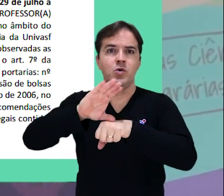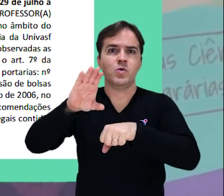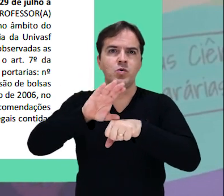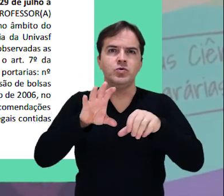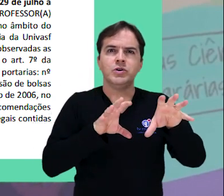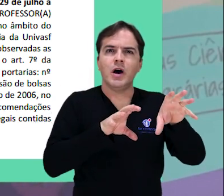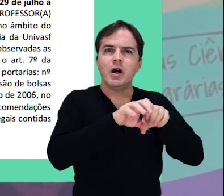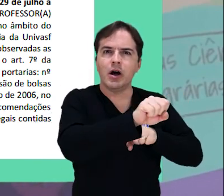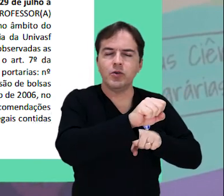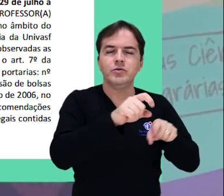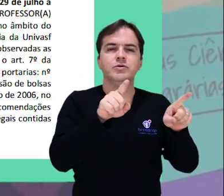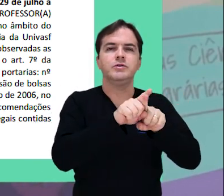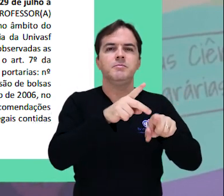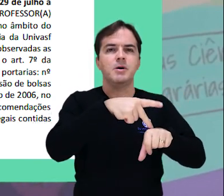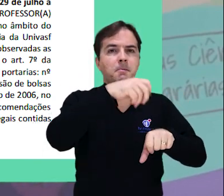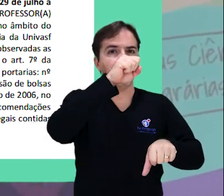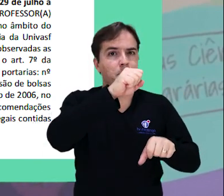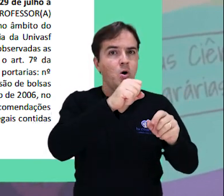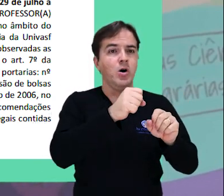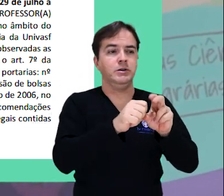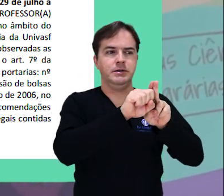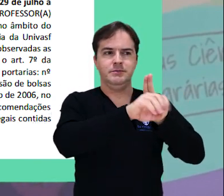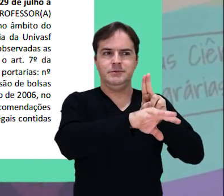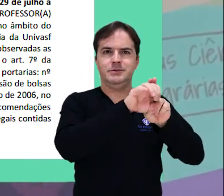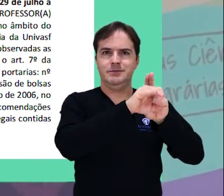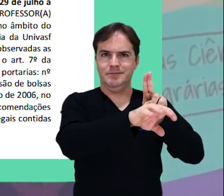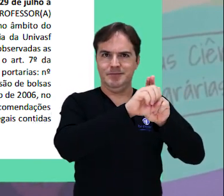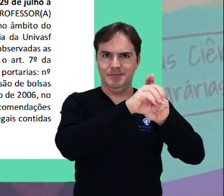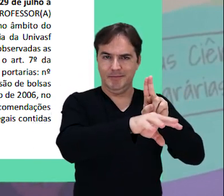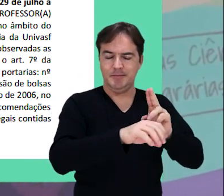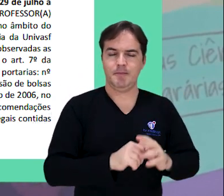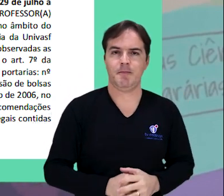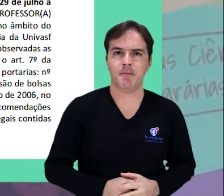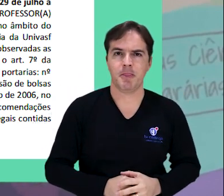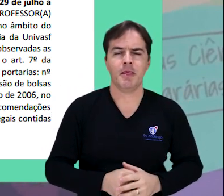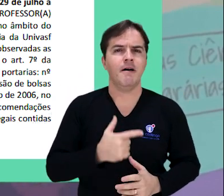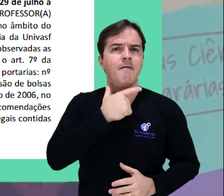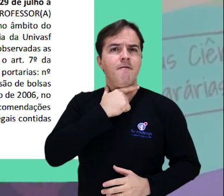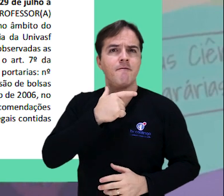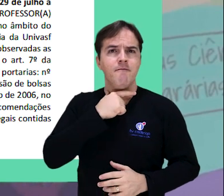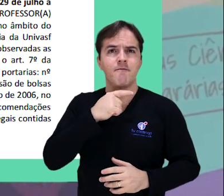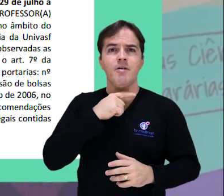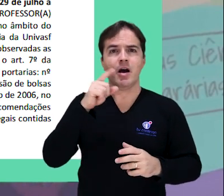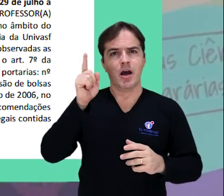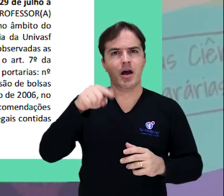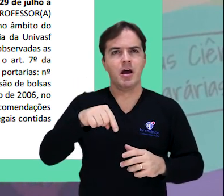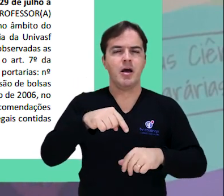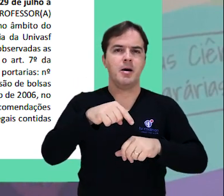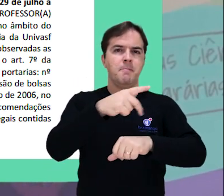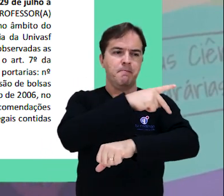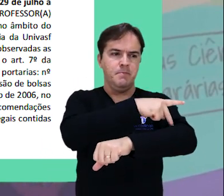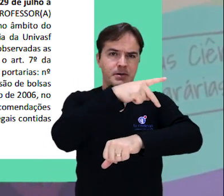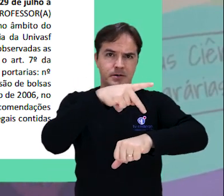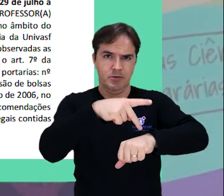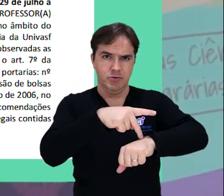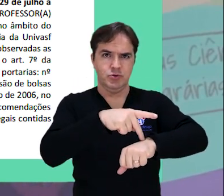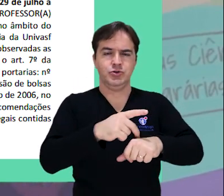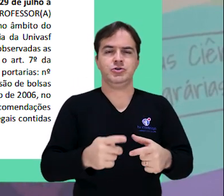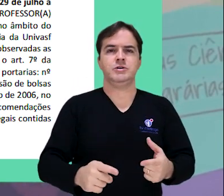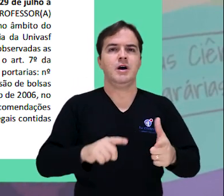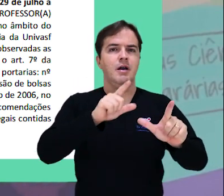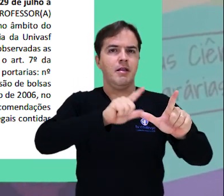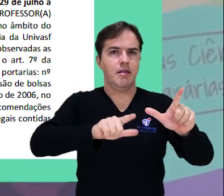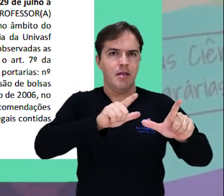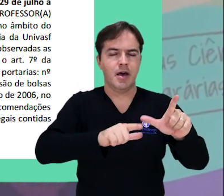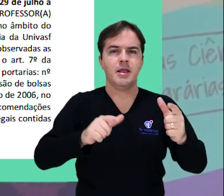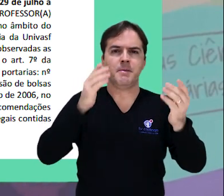graduação e pós-graduação à distância da Univasf. As vagas são destinadas a graduados em Pedagogia, Letras,